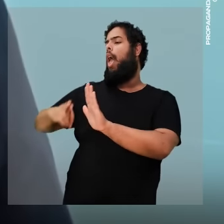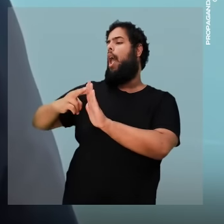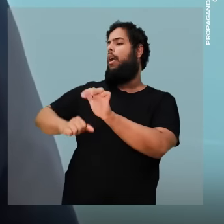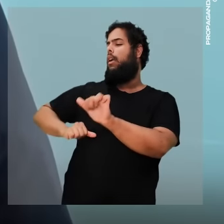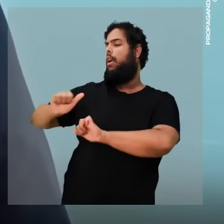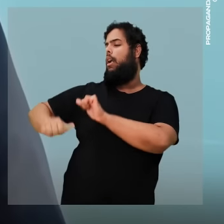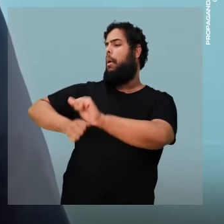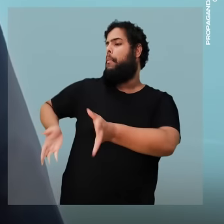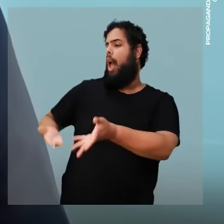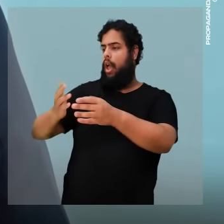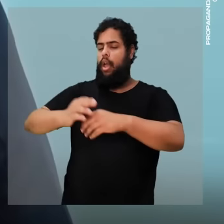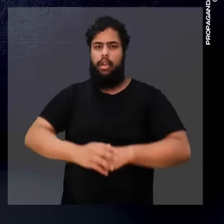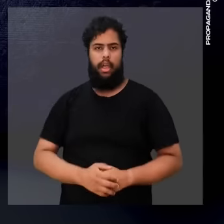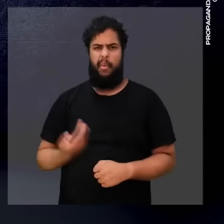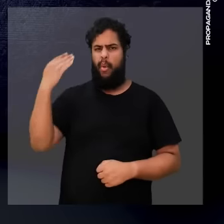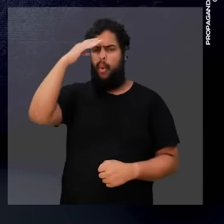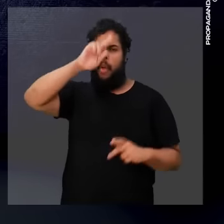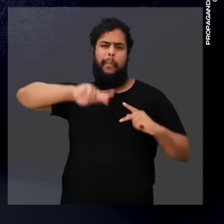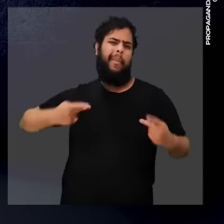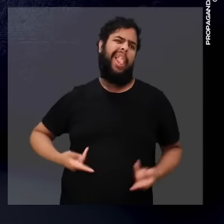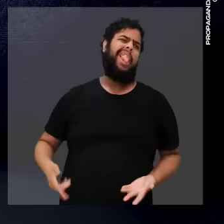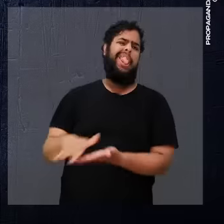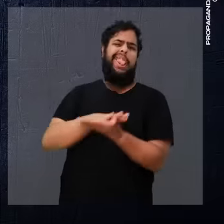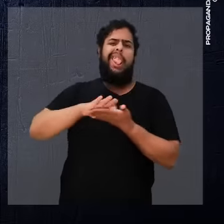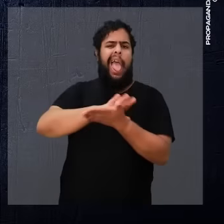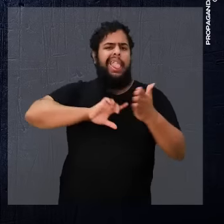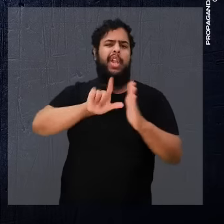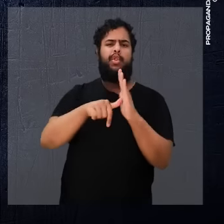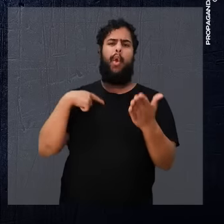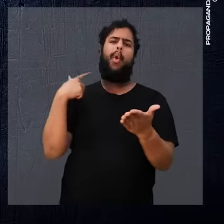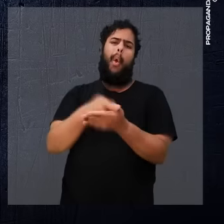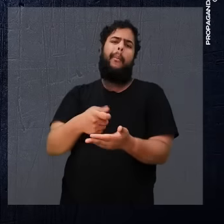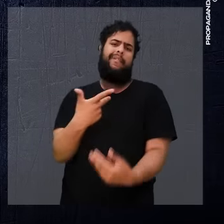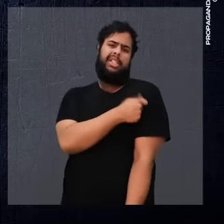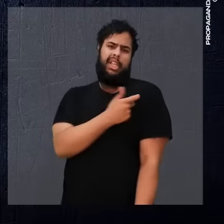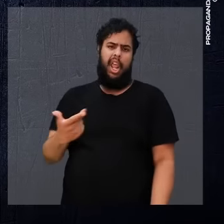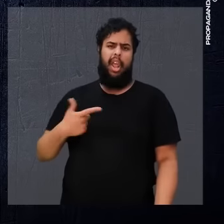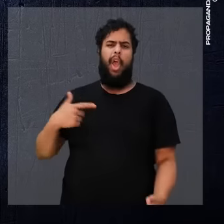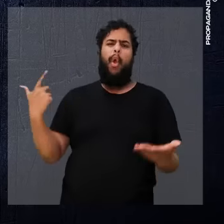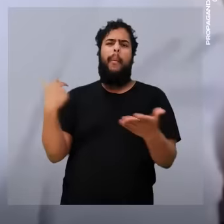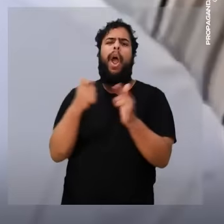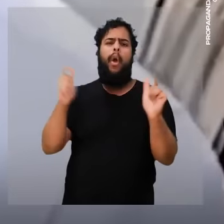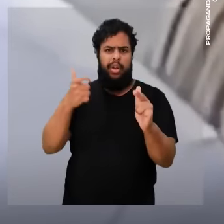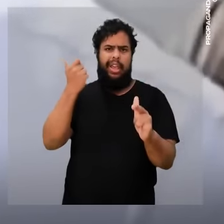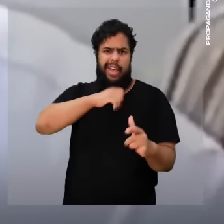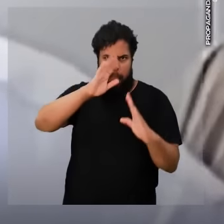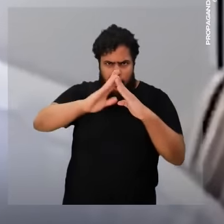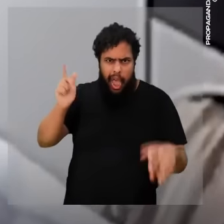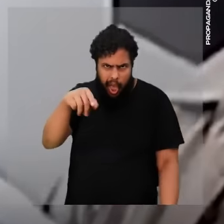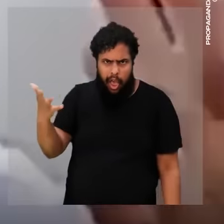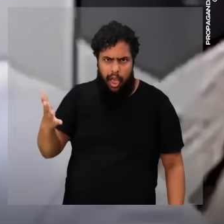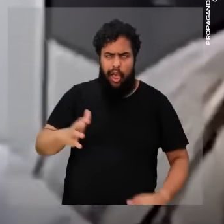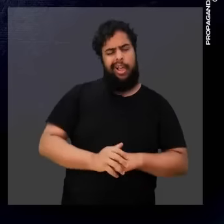boiada, e ir mudando todo o regramento. Bolsonaro é desumano. Fez tudo para atrasar a compra das vacinas. Vai comprar vacinas, só